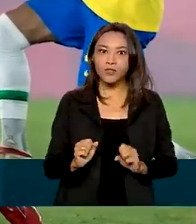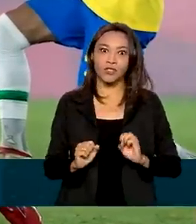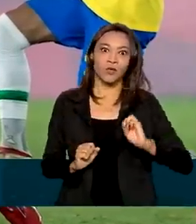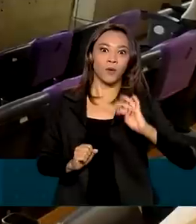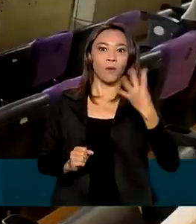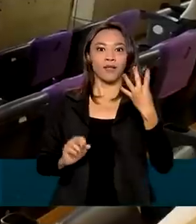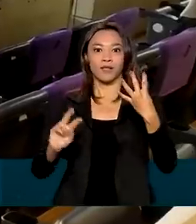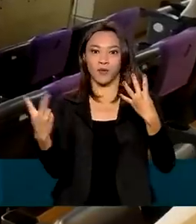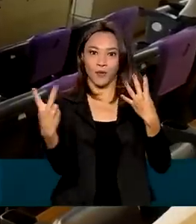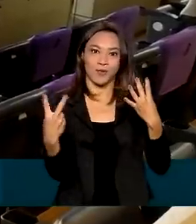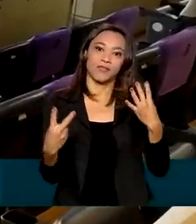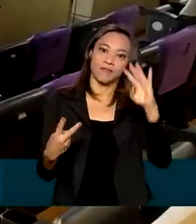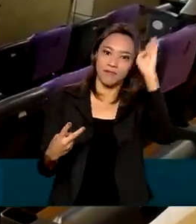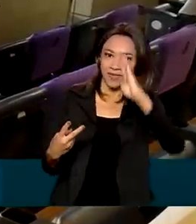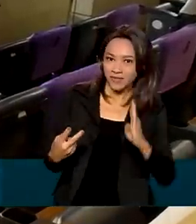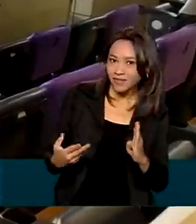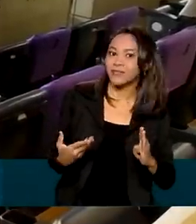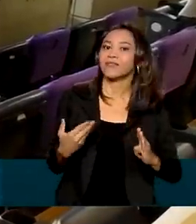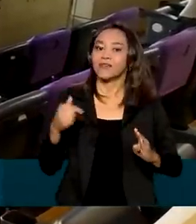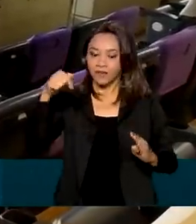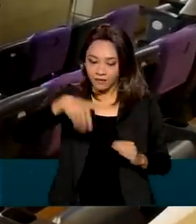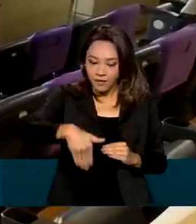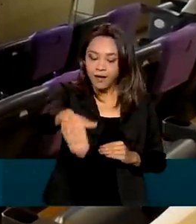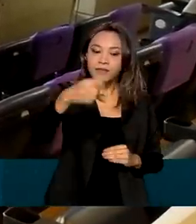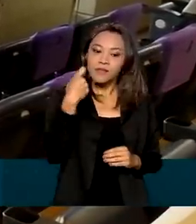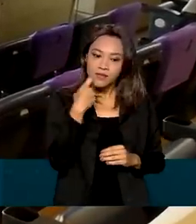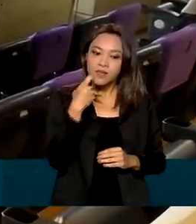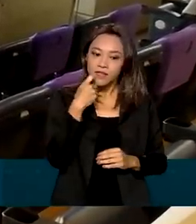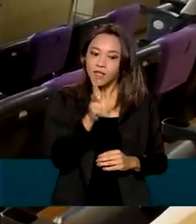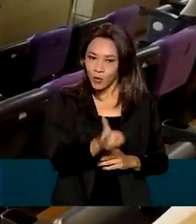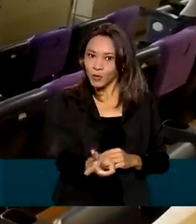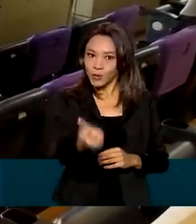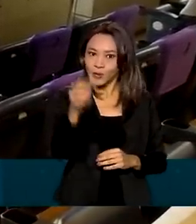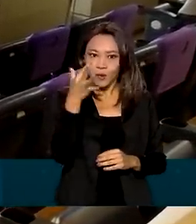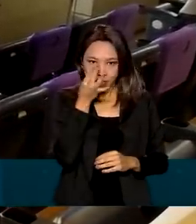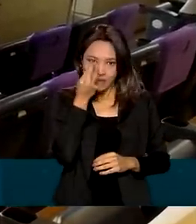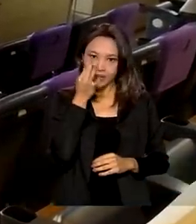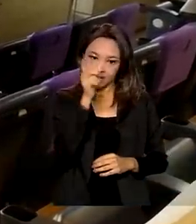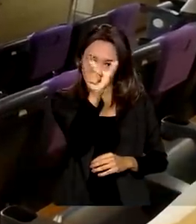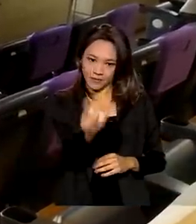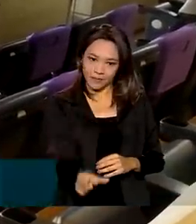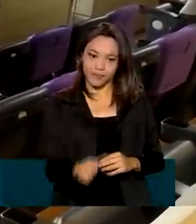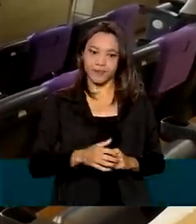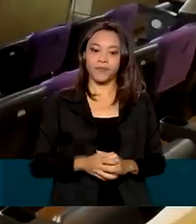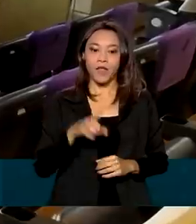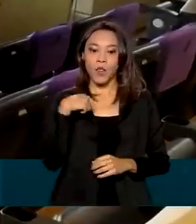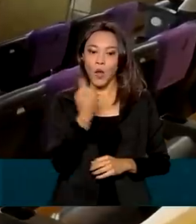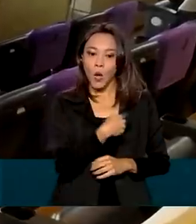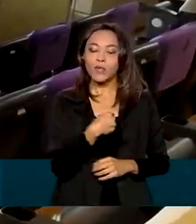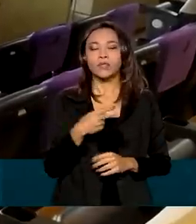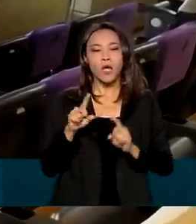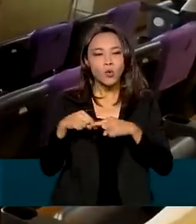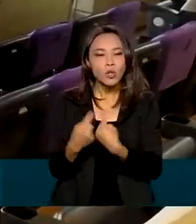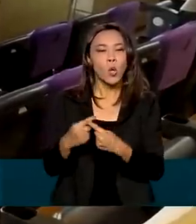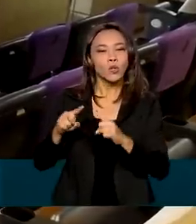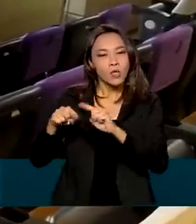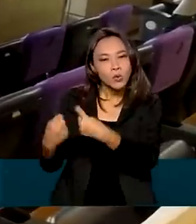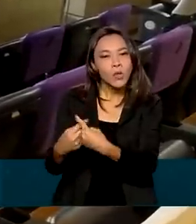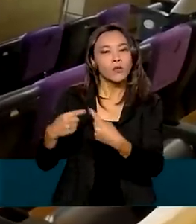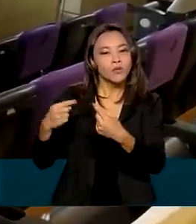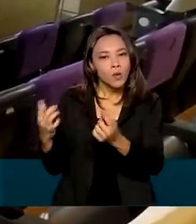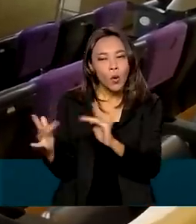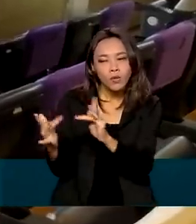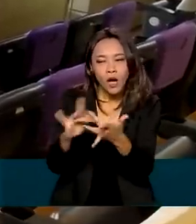masculino. E nesta sexta, continua com a agenda em Tóquio. Estamos dando sequência a uma série de reuniões e contatos aqui no